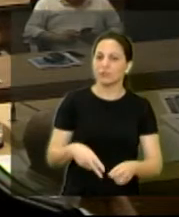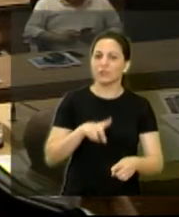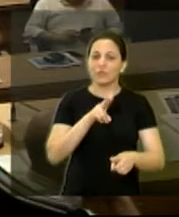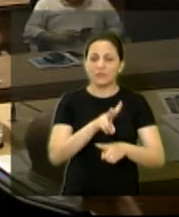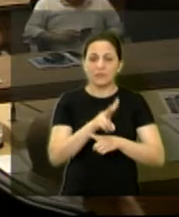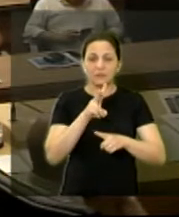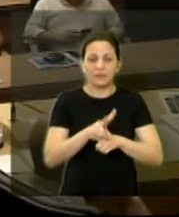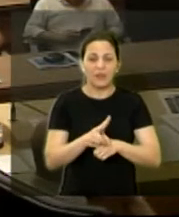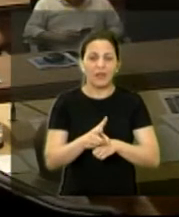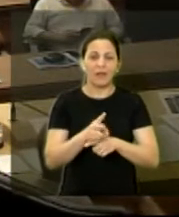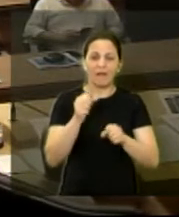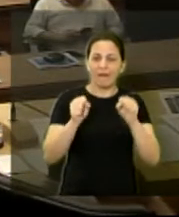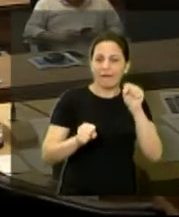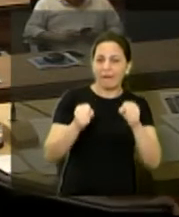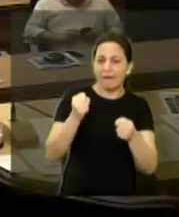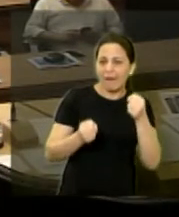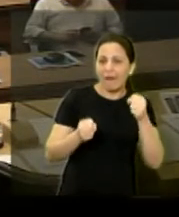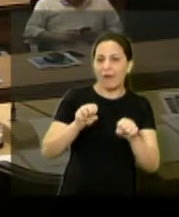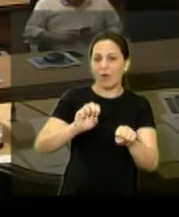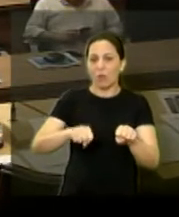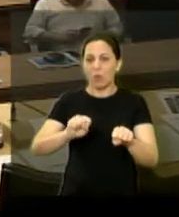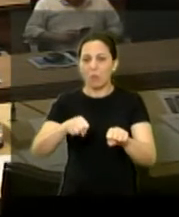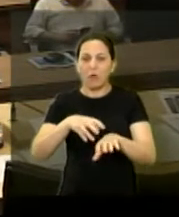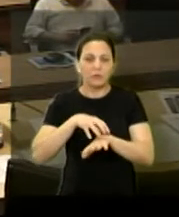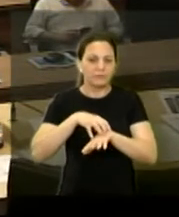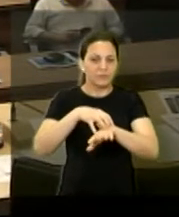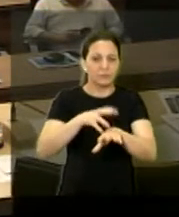veículo de transporte isso é difícil